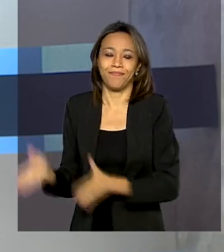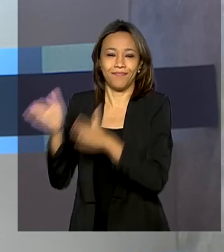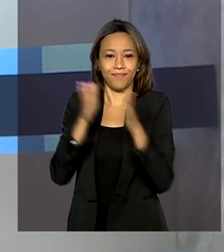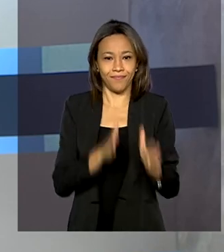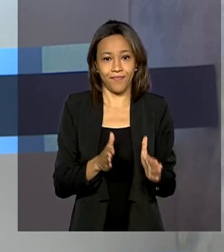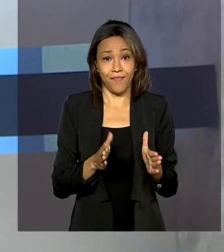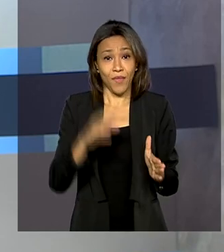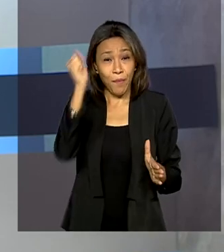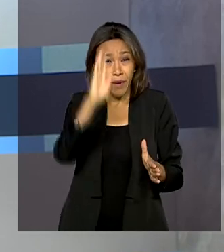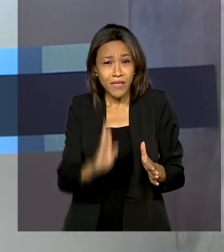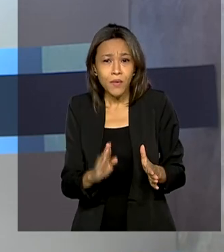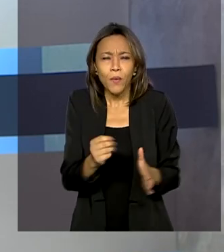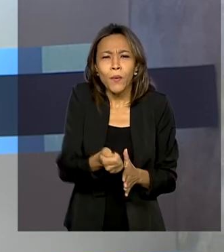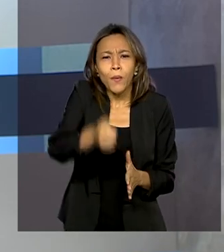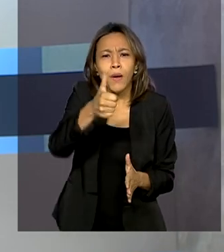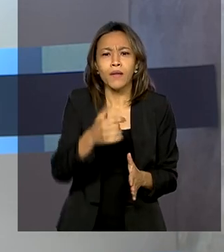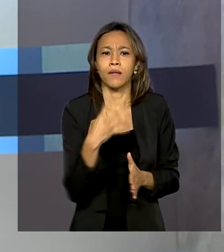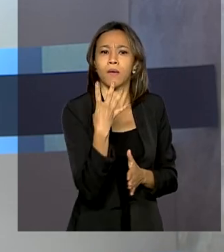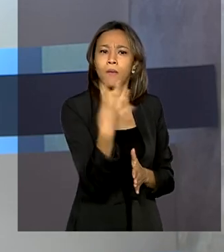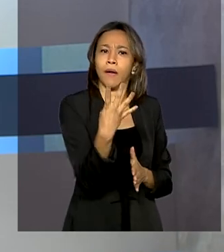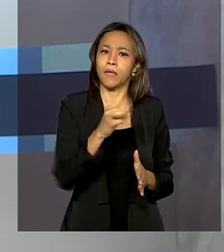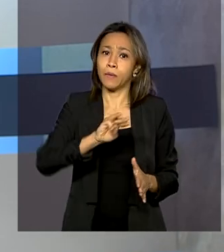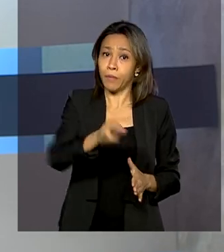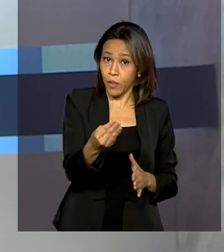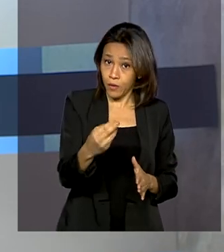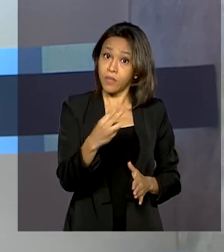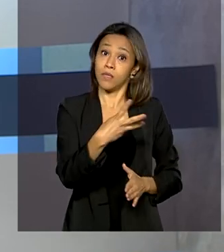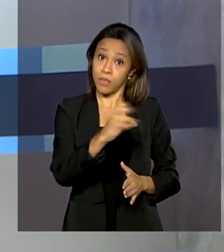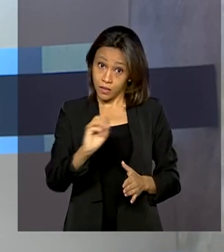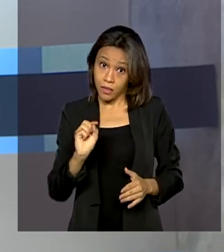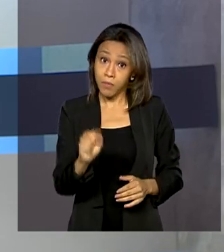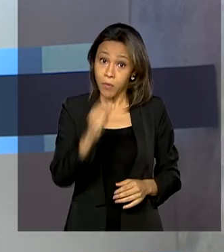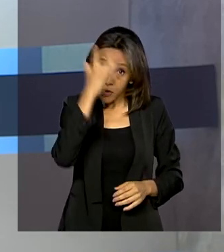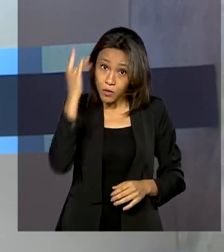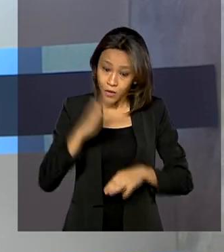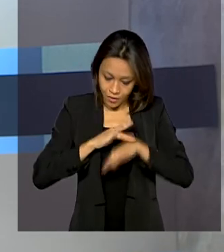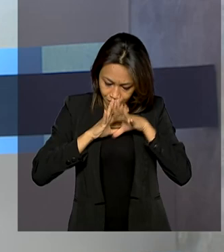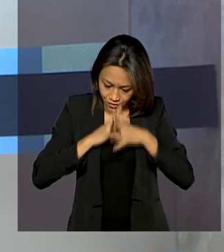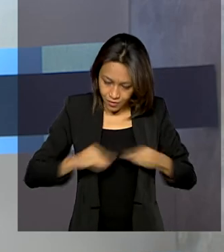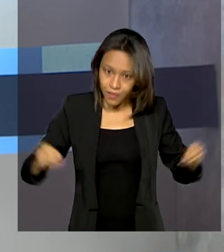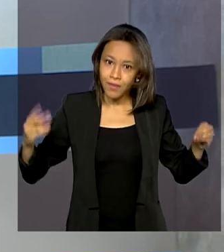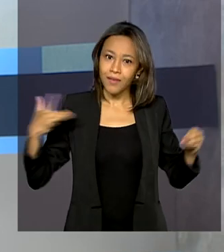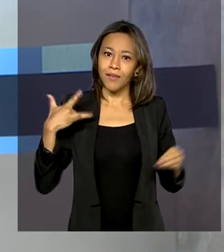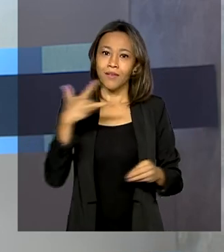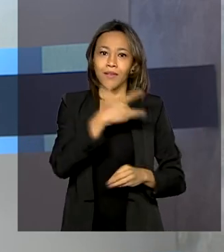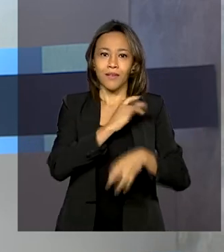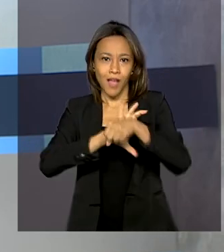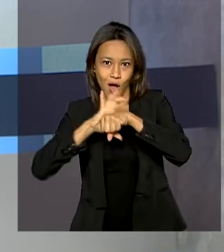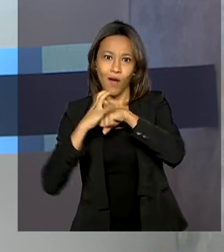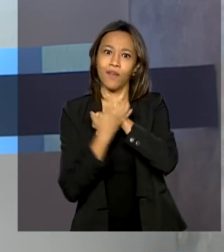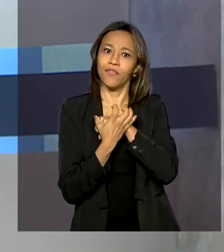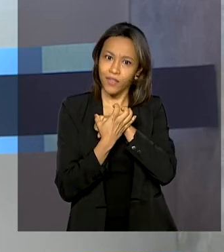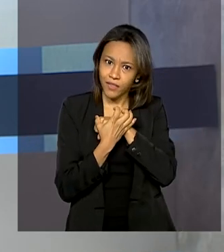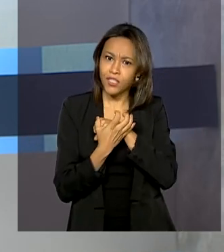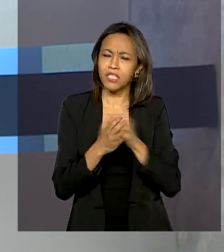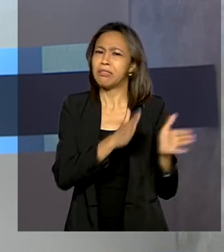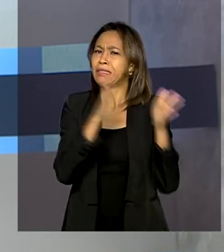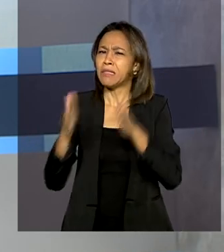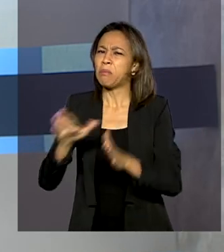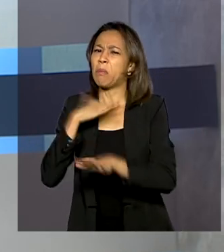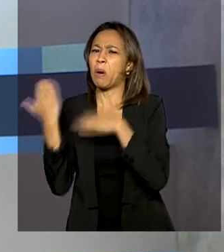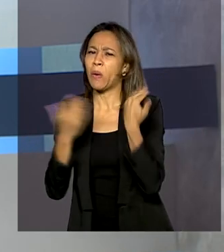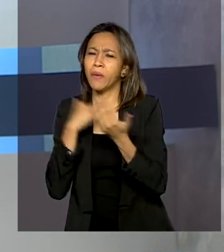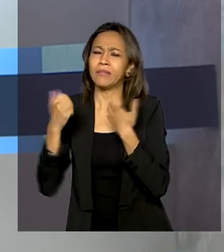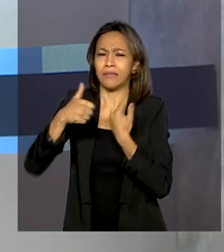O Brasil tem quase 4 milhões e 300 mil pessoas recuperadas da Covid-19. Em relação aos óbitos, são